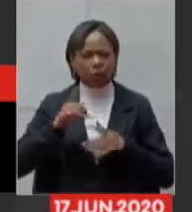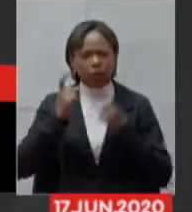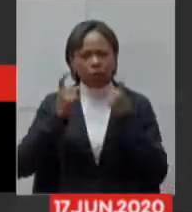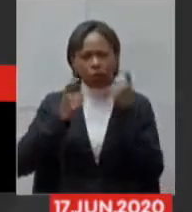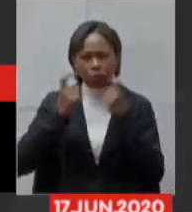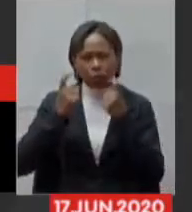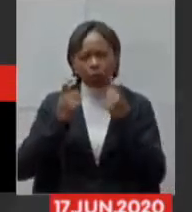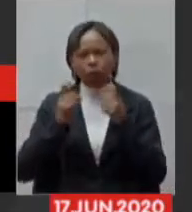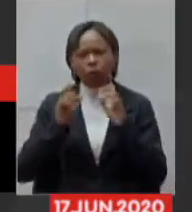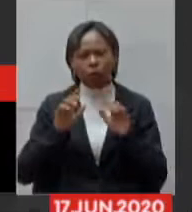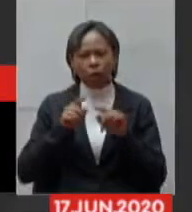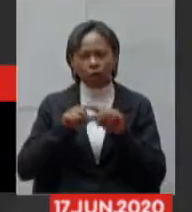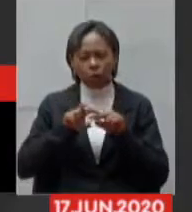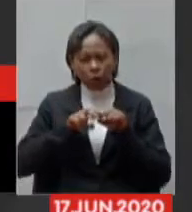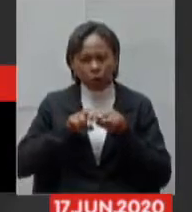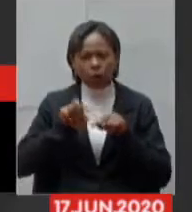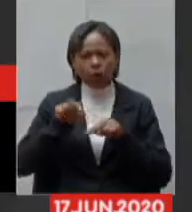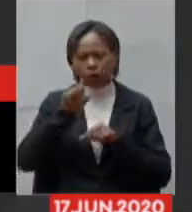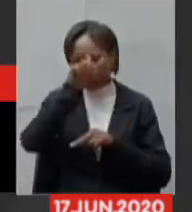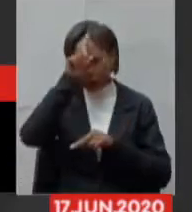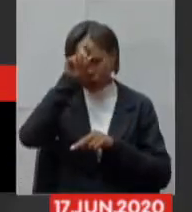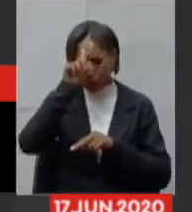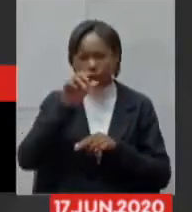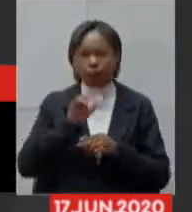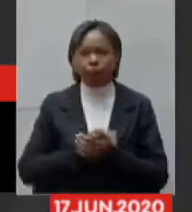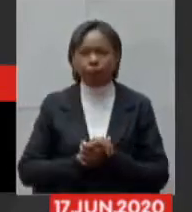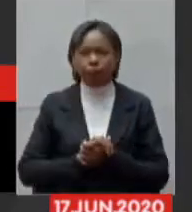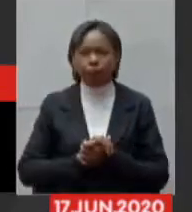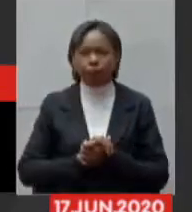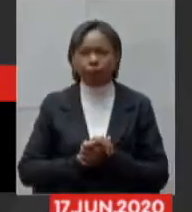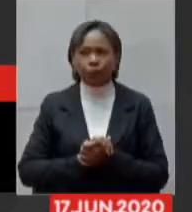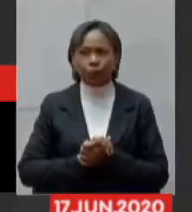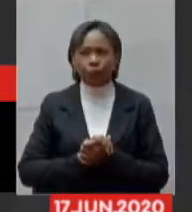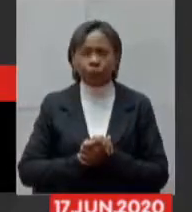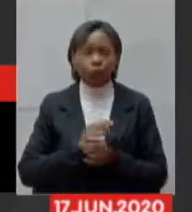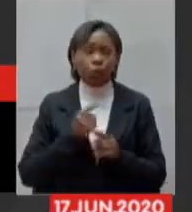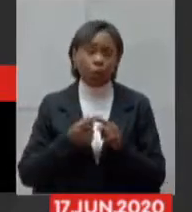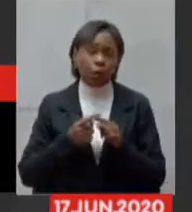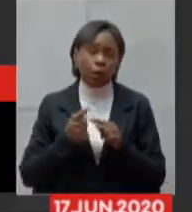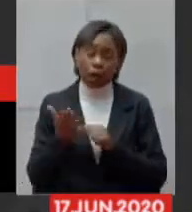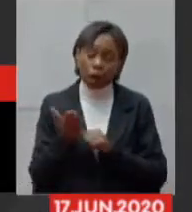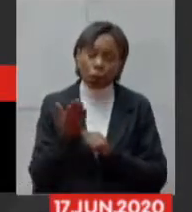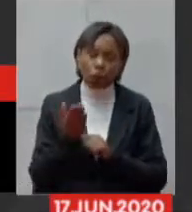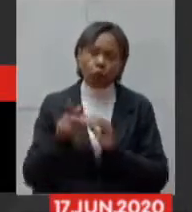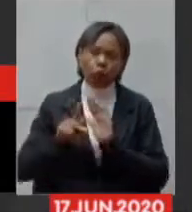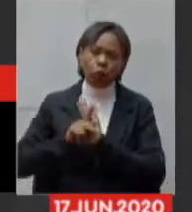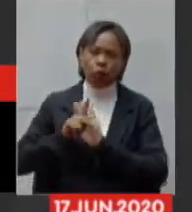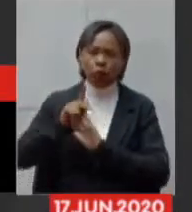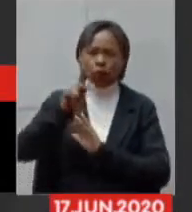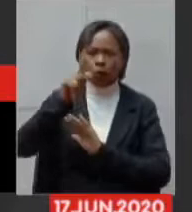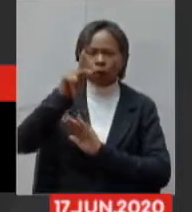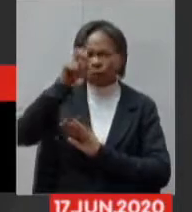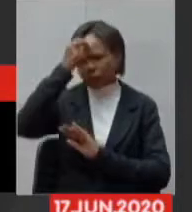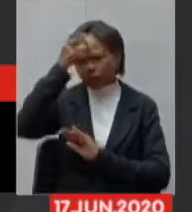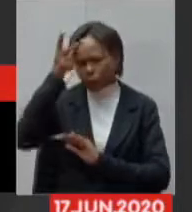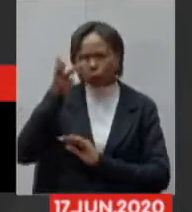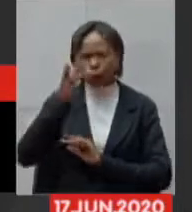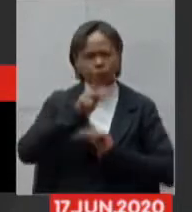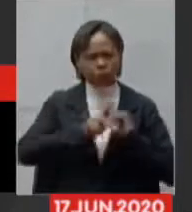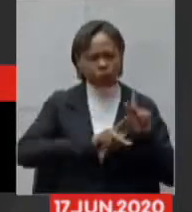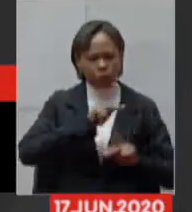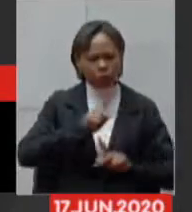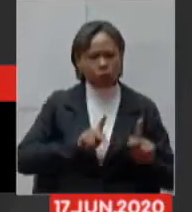hospitalar exatamente fruto de uma ação conjunta da prefeitura da comunidade um esforço do